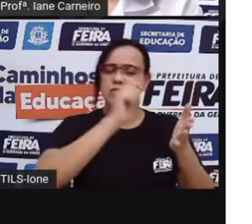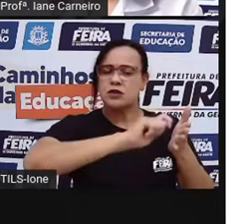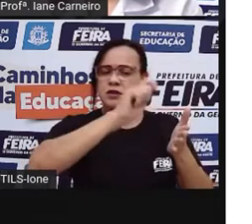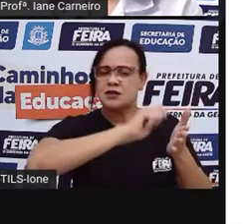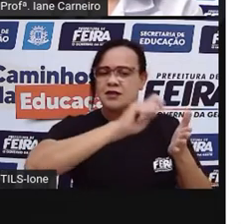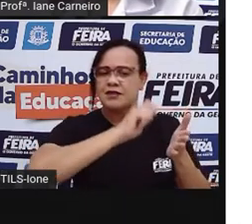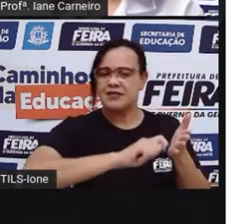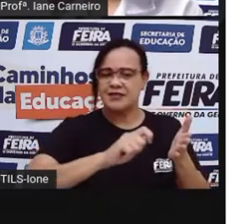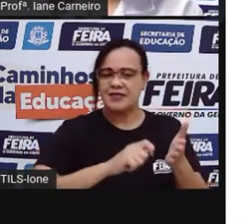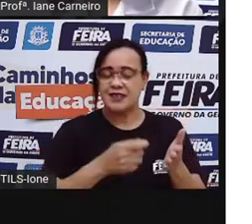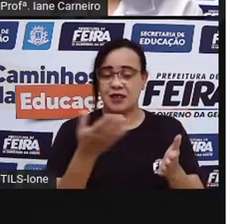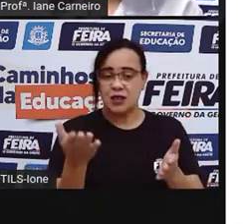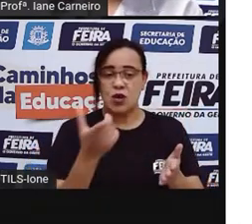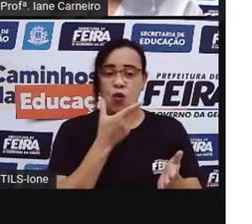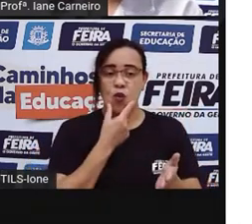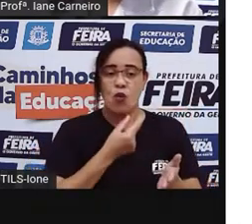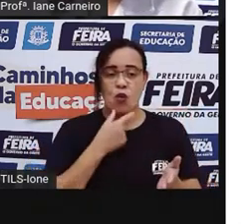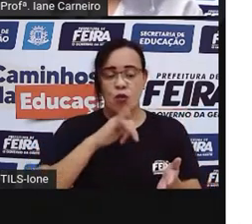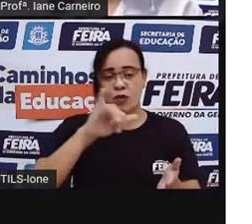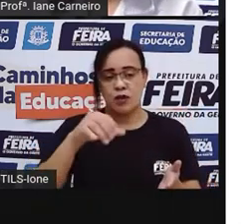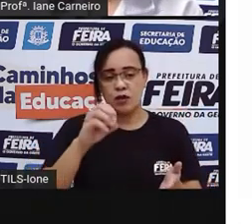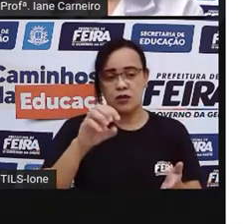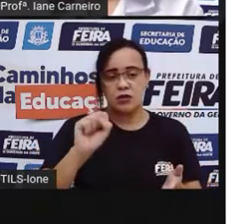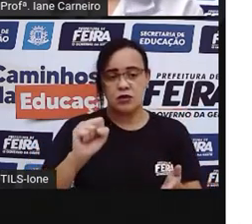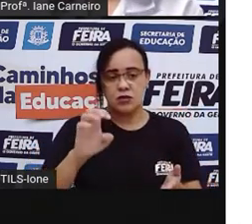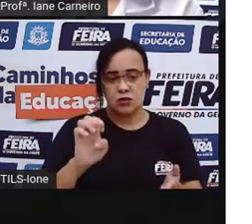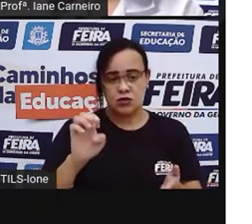a poesia, e a Pró vai declamar pra vocês aqui, ó.